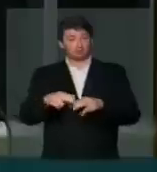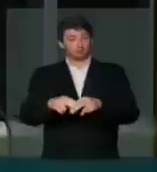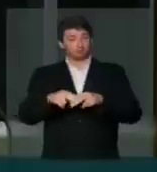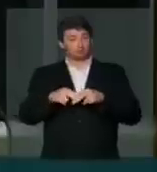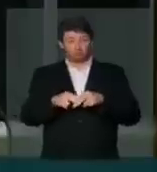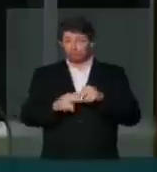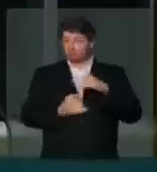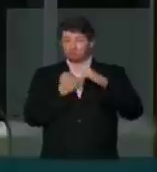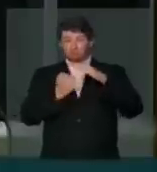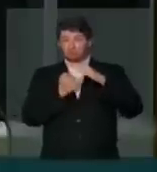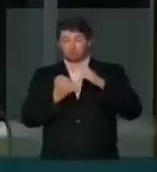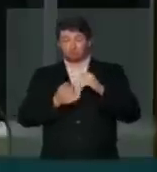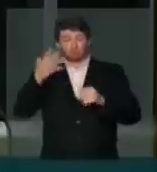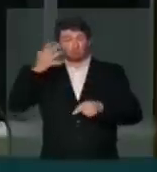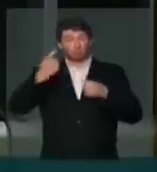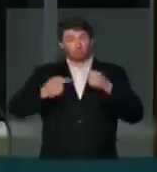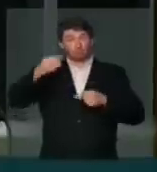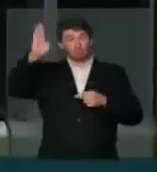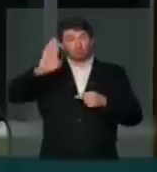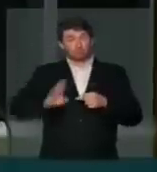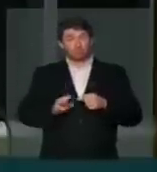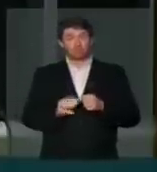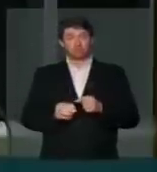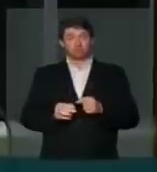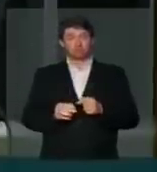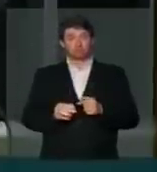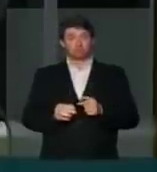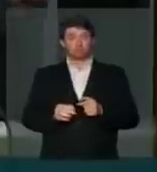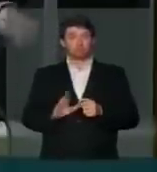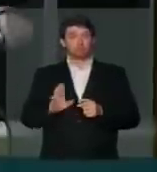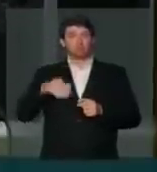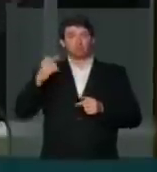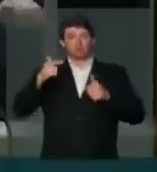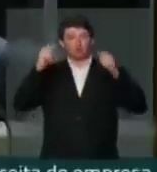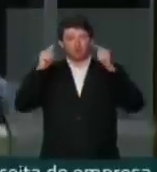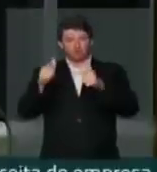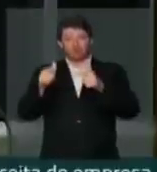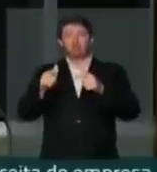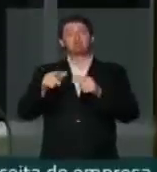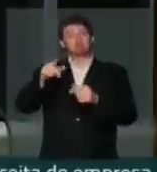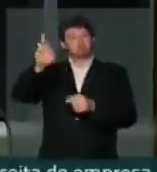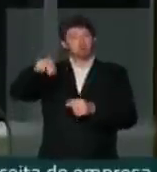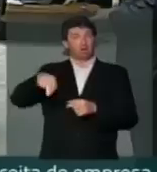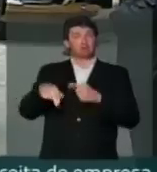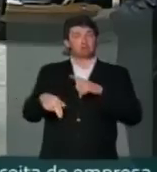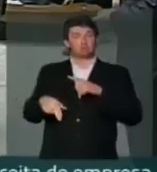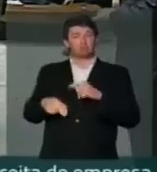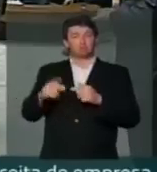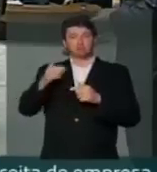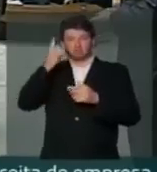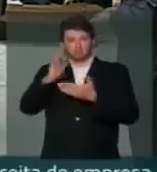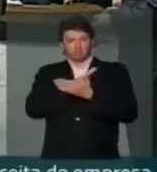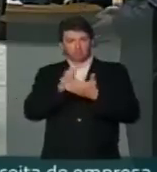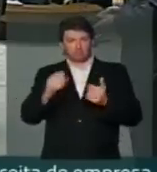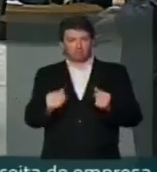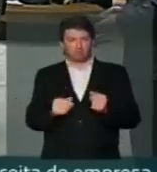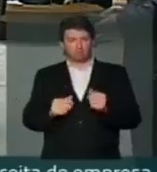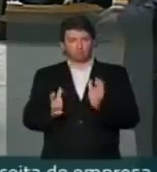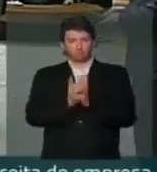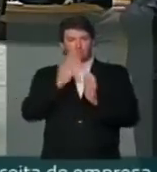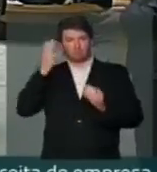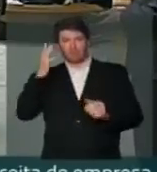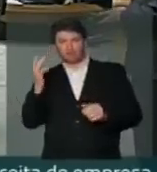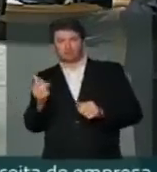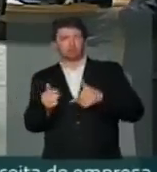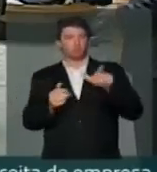às instituições políticas brasileiras. Quando se critica, e com razão, parlamentares de um partido